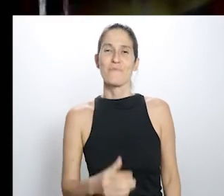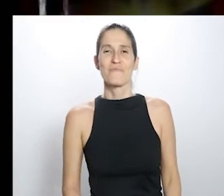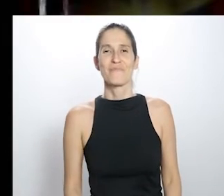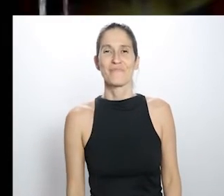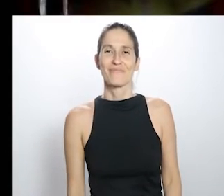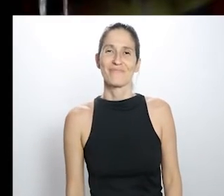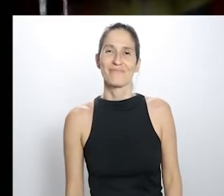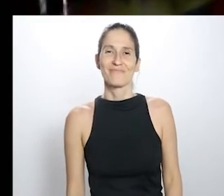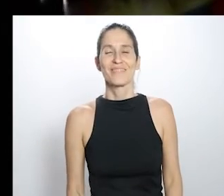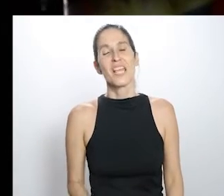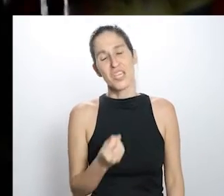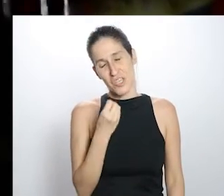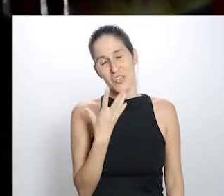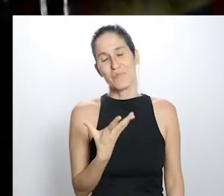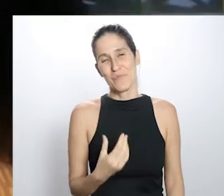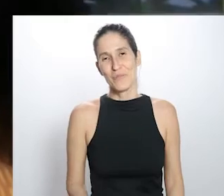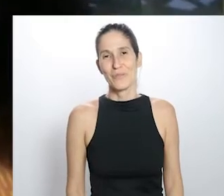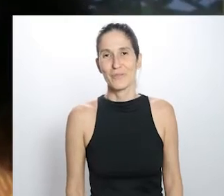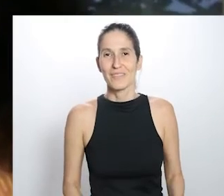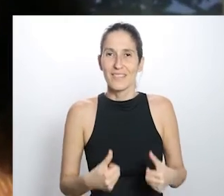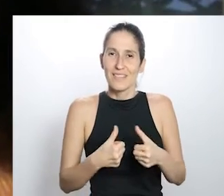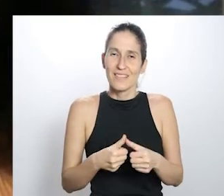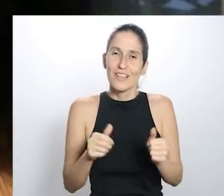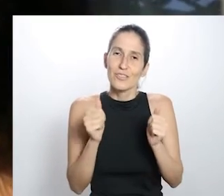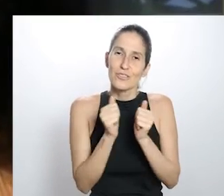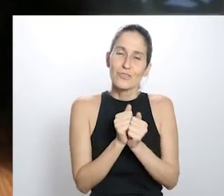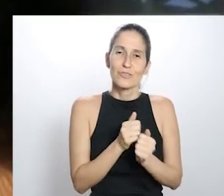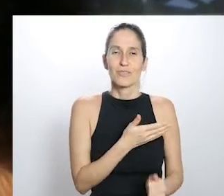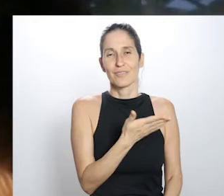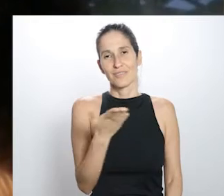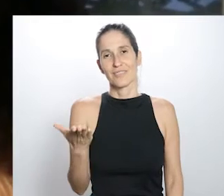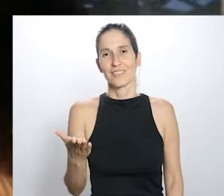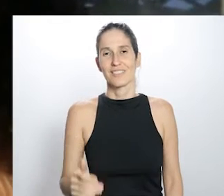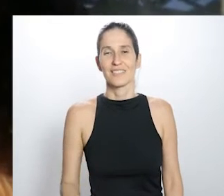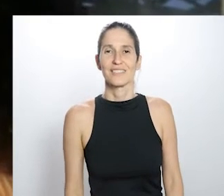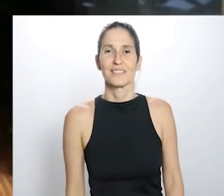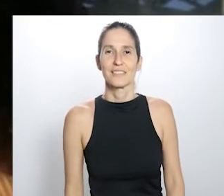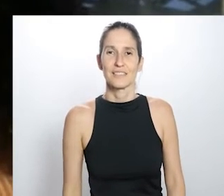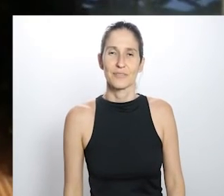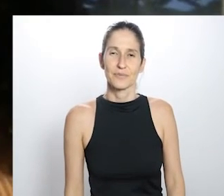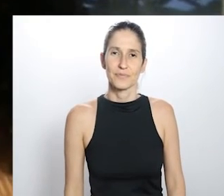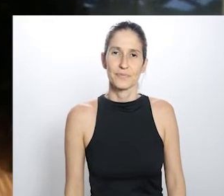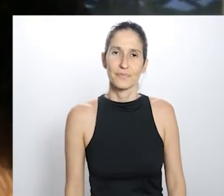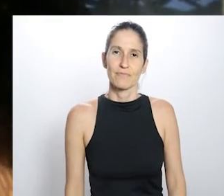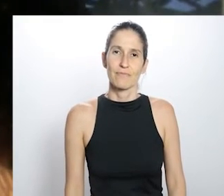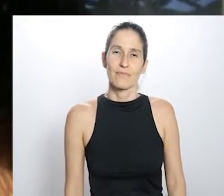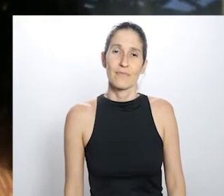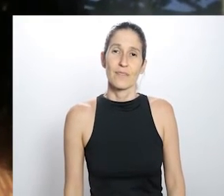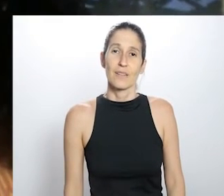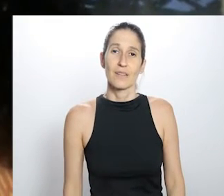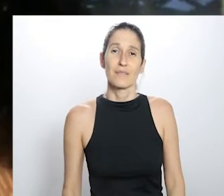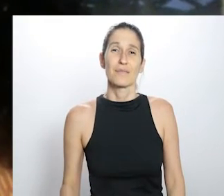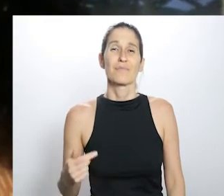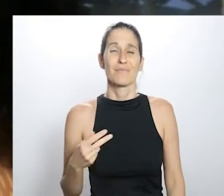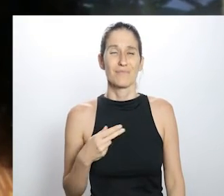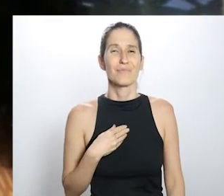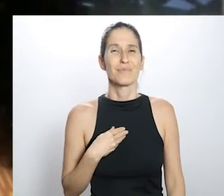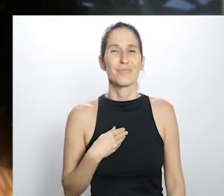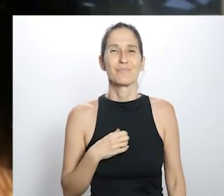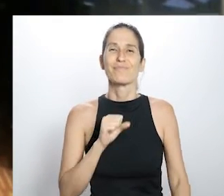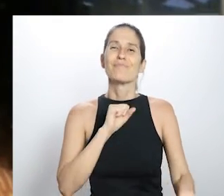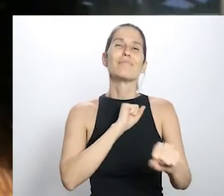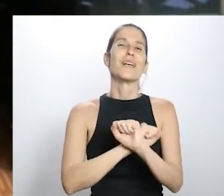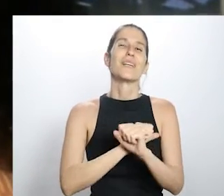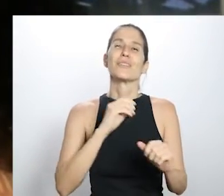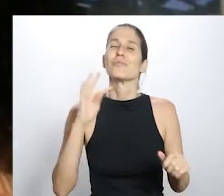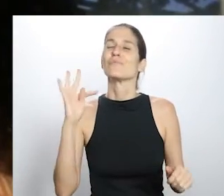Que bom. Que bom estar aqui um pouquinho com vocês de novo. Bom, para mim também parou tudo